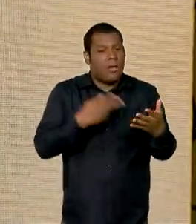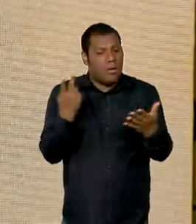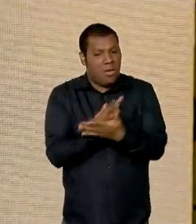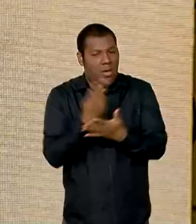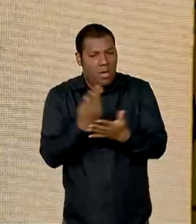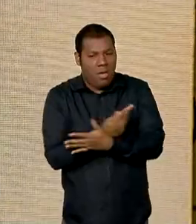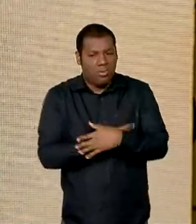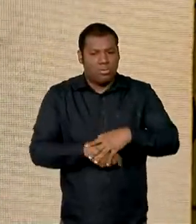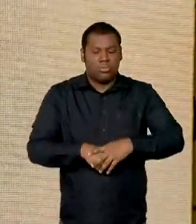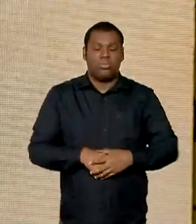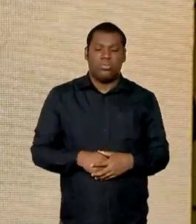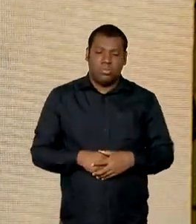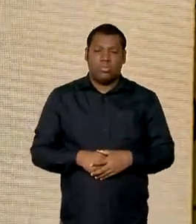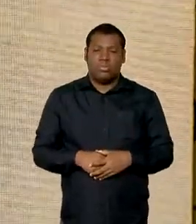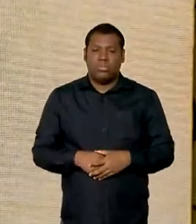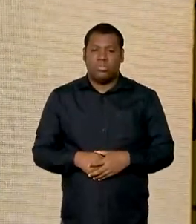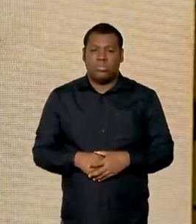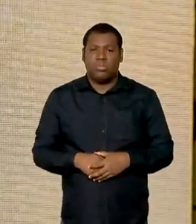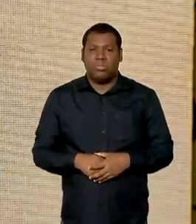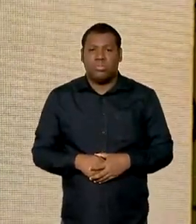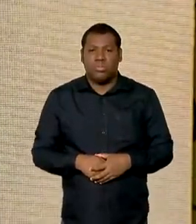bem claro.